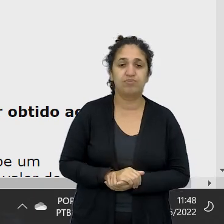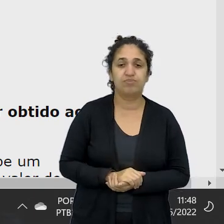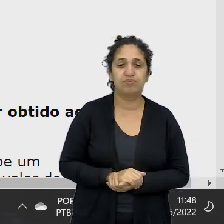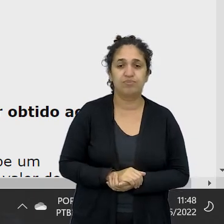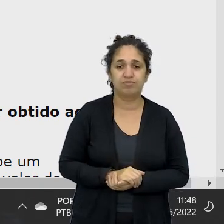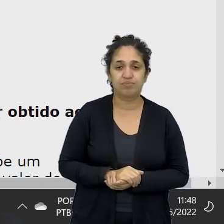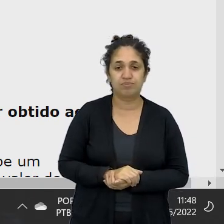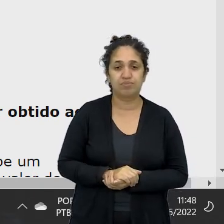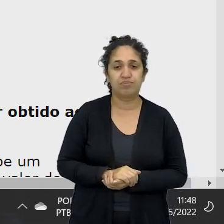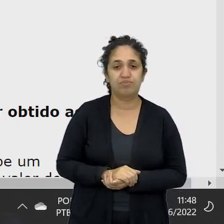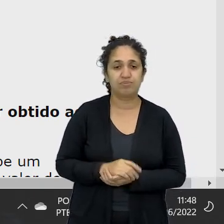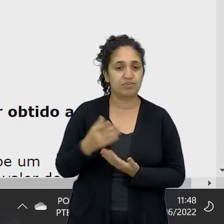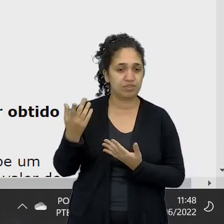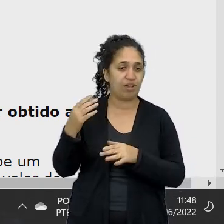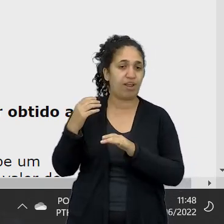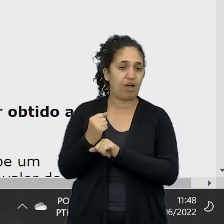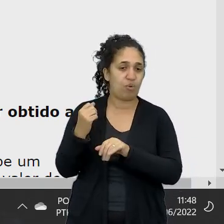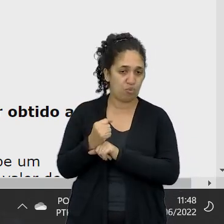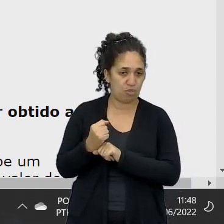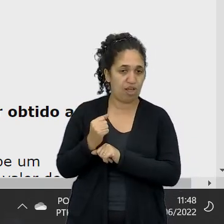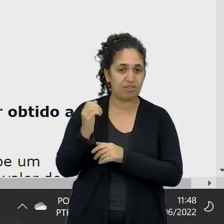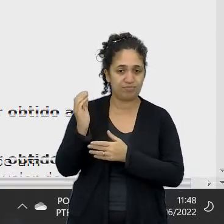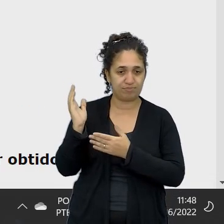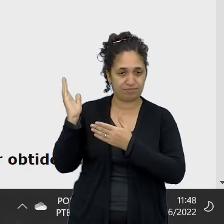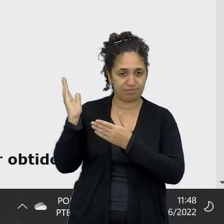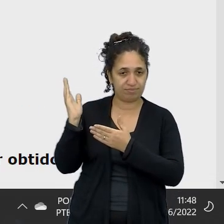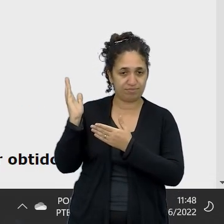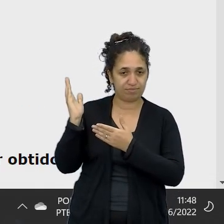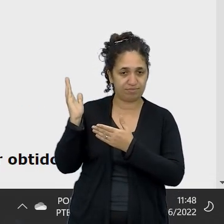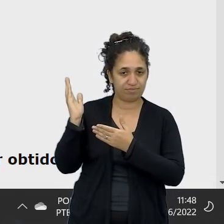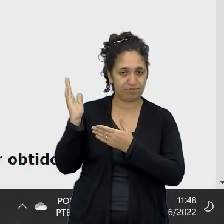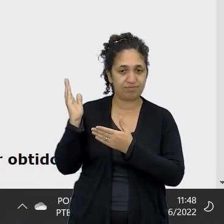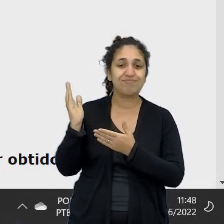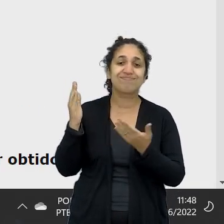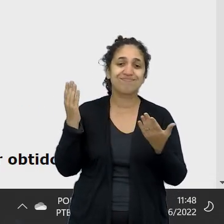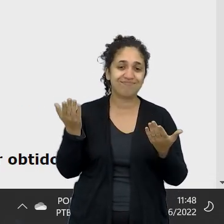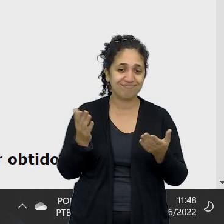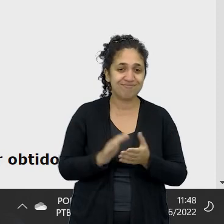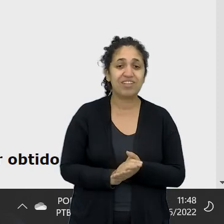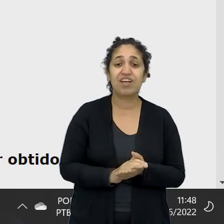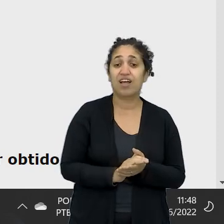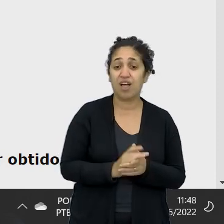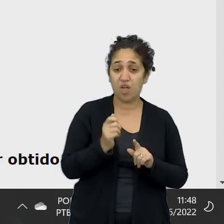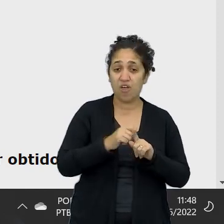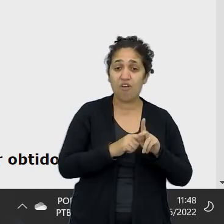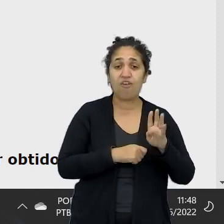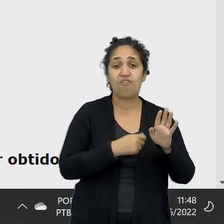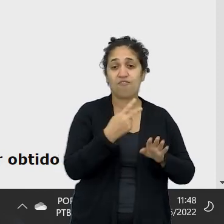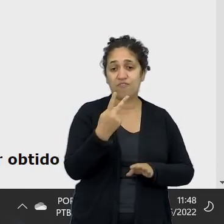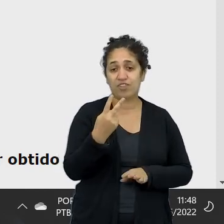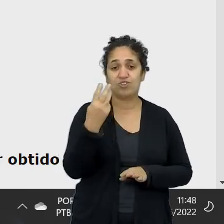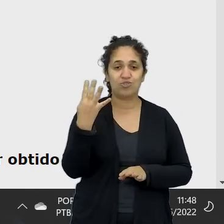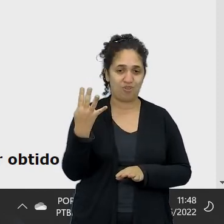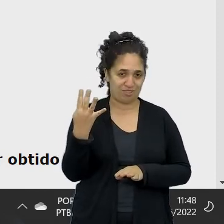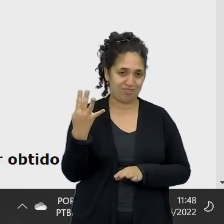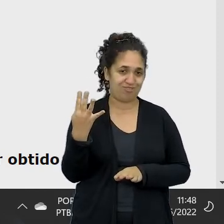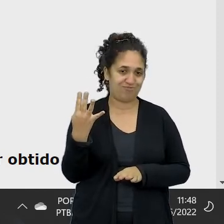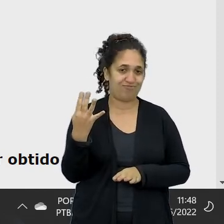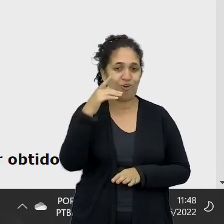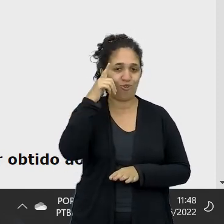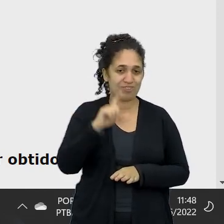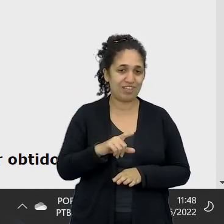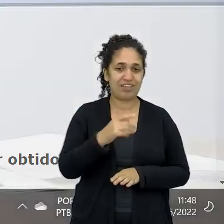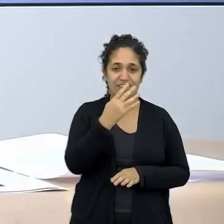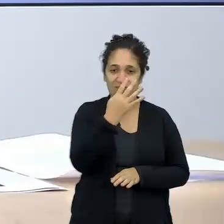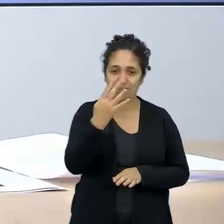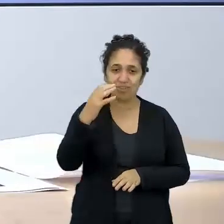1,05%,,05%, ele quer saber o número de meses, tá aí, em 24 meses, aí ele vai ter R$